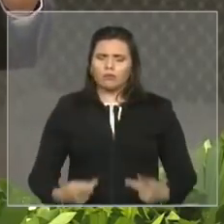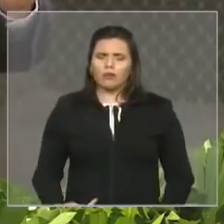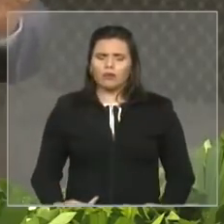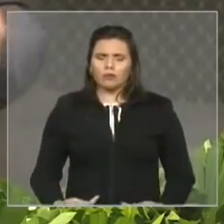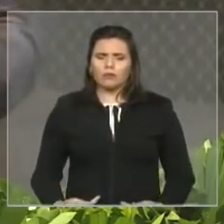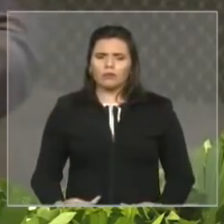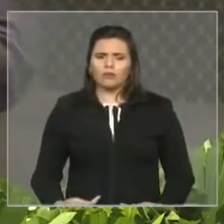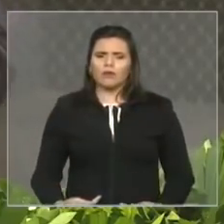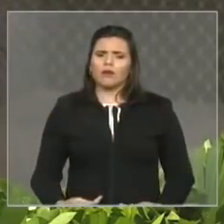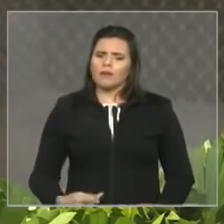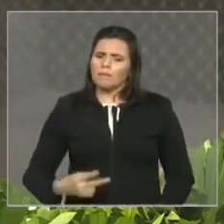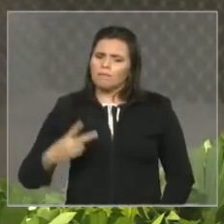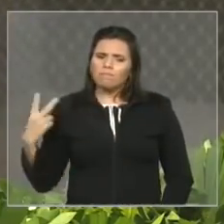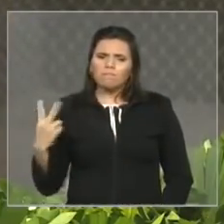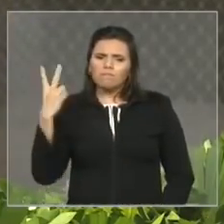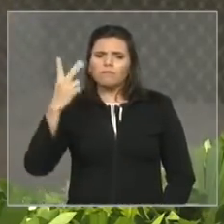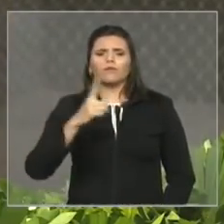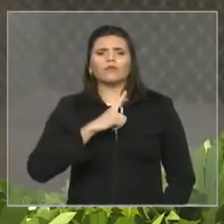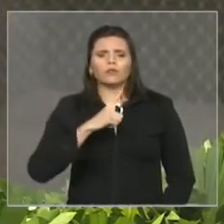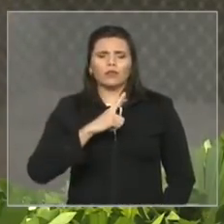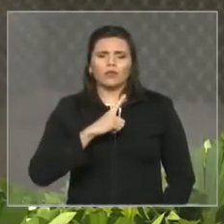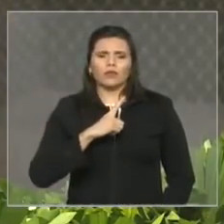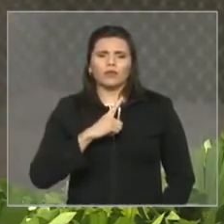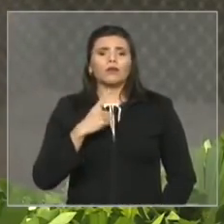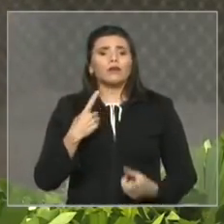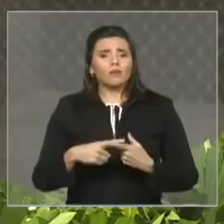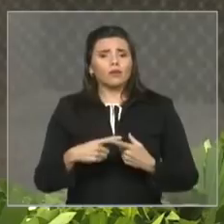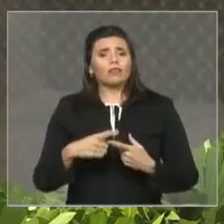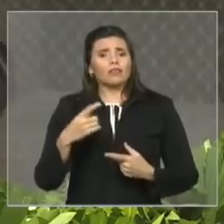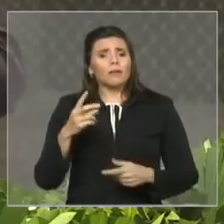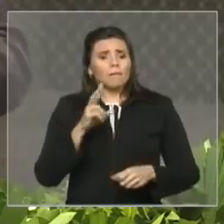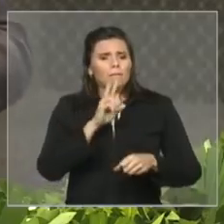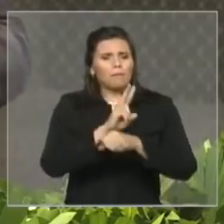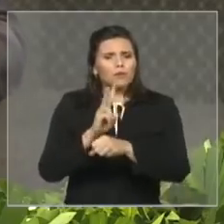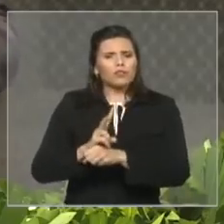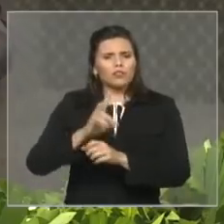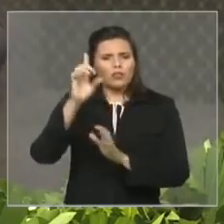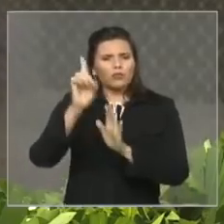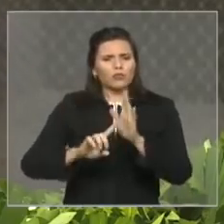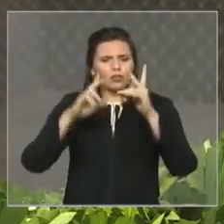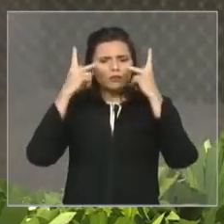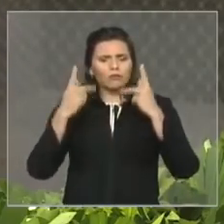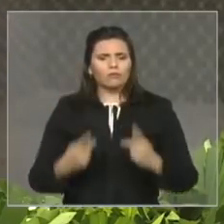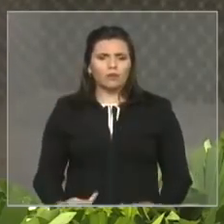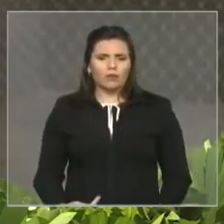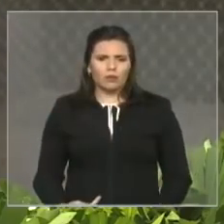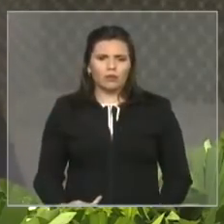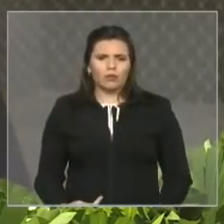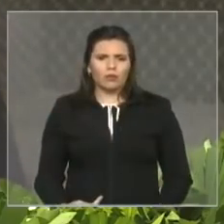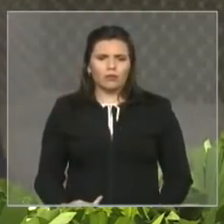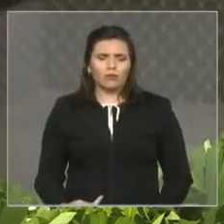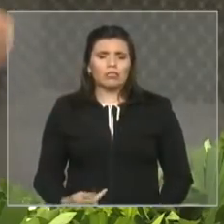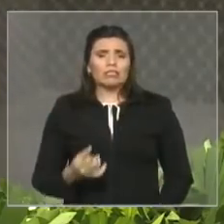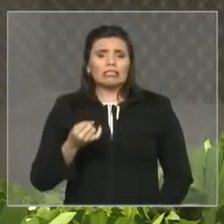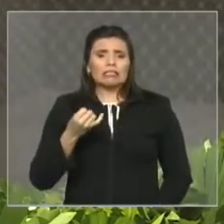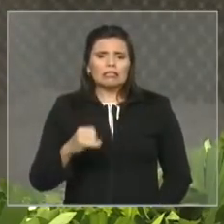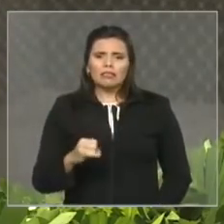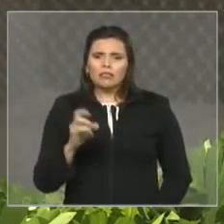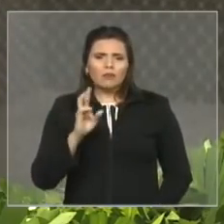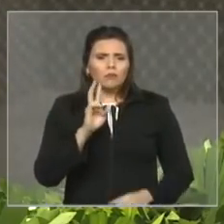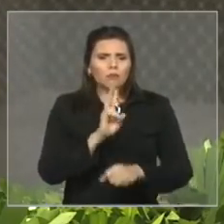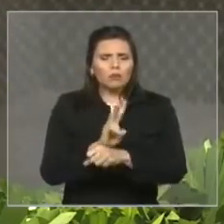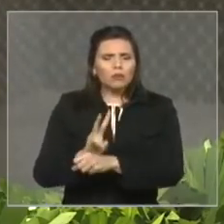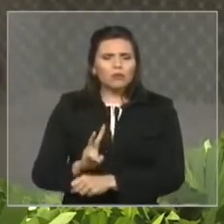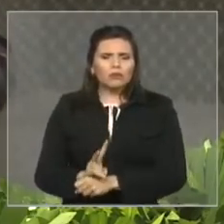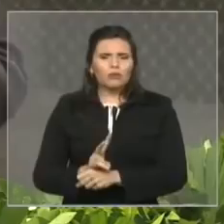produzida seja aplicada em proveito da justiça social, podemos ter até crescimento econômico, mas